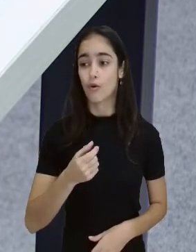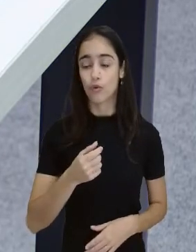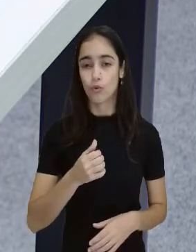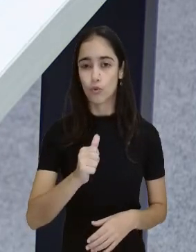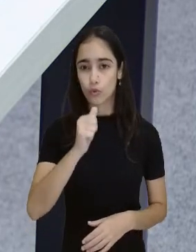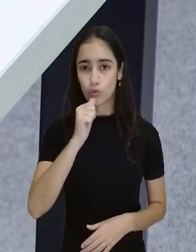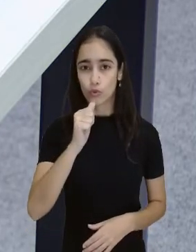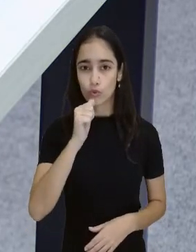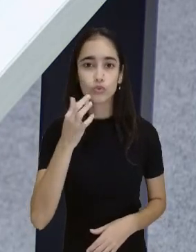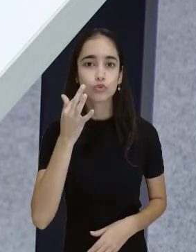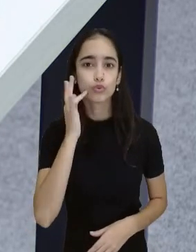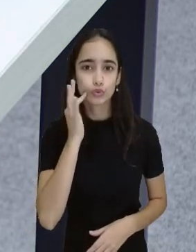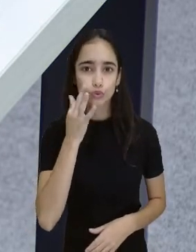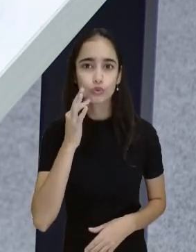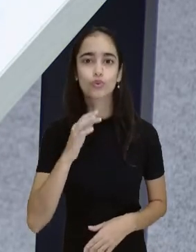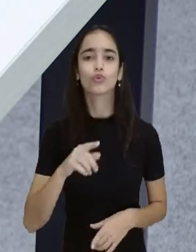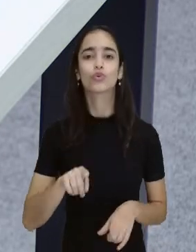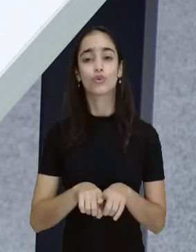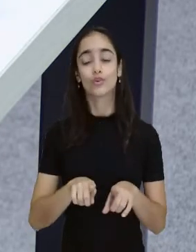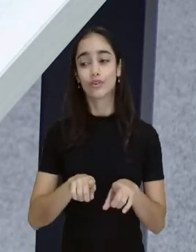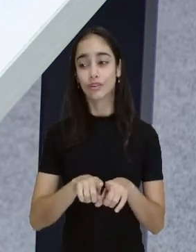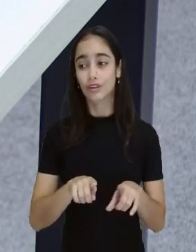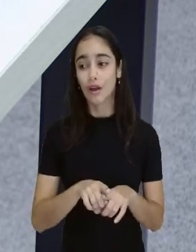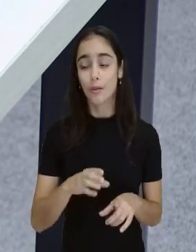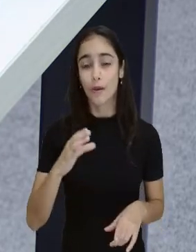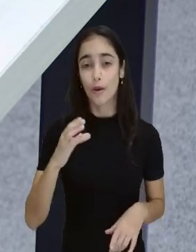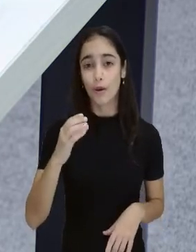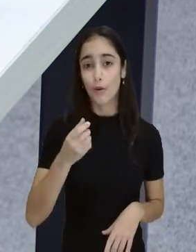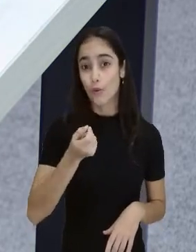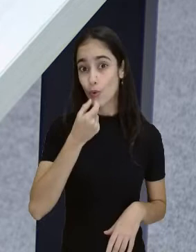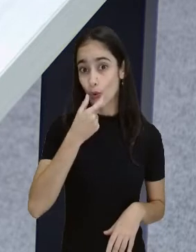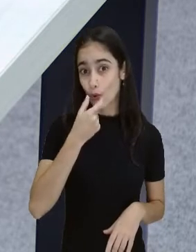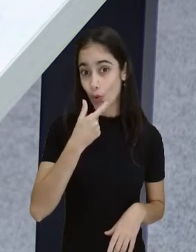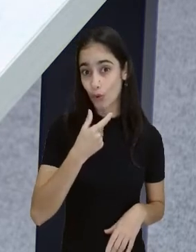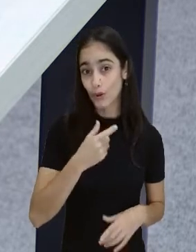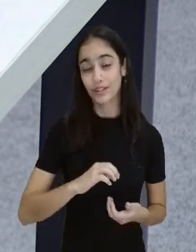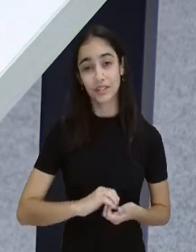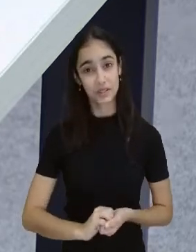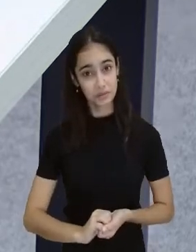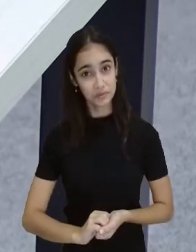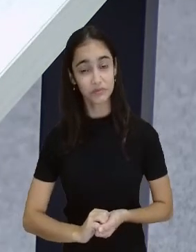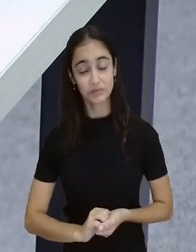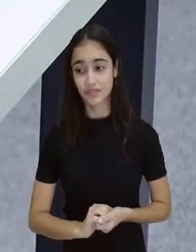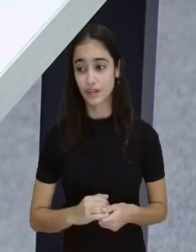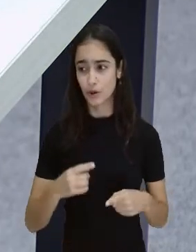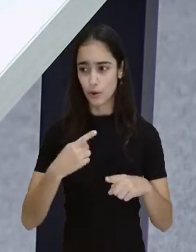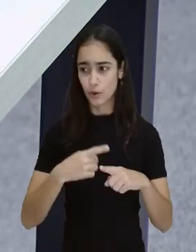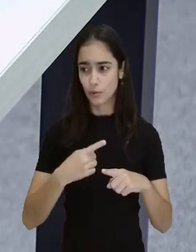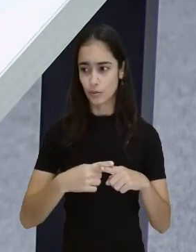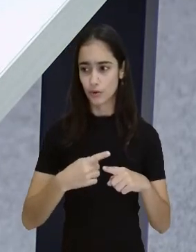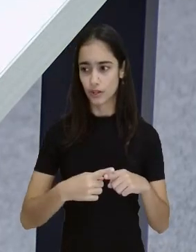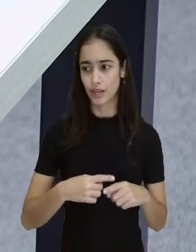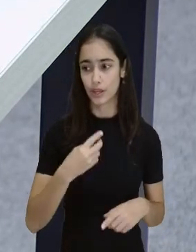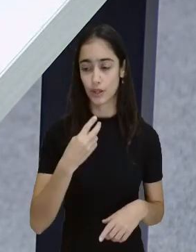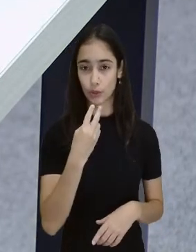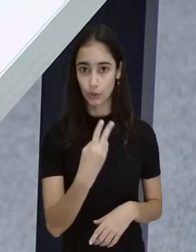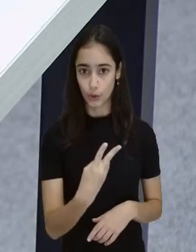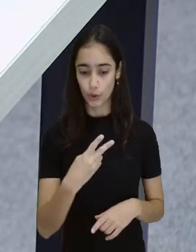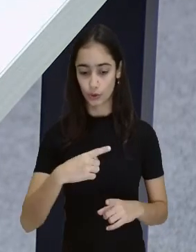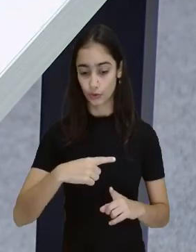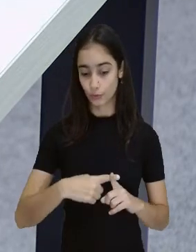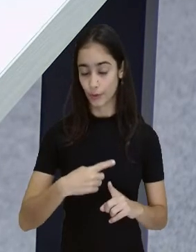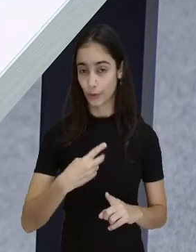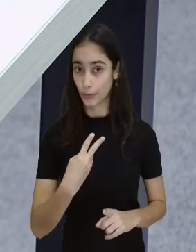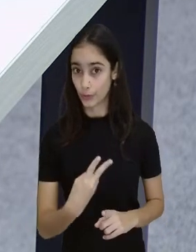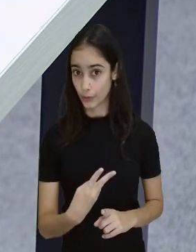aqui, 2, o mais 2, 2, 3, 4, o mais 1, 5. Olha aí, ó. E aí, a